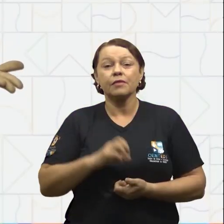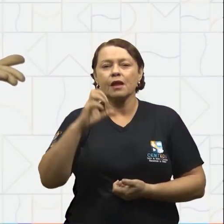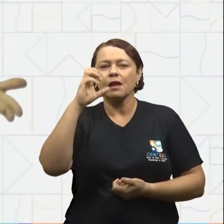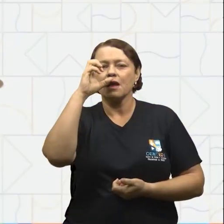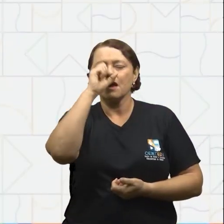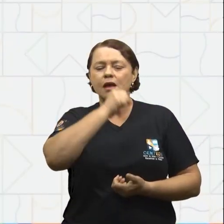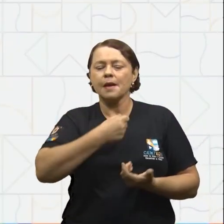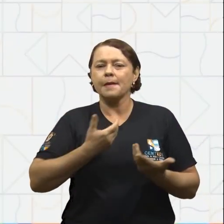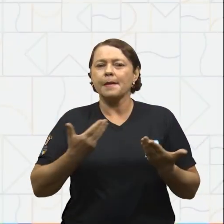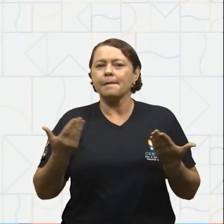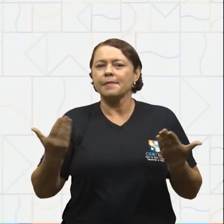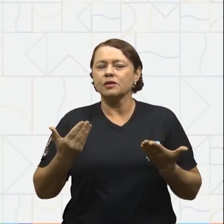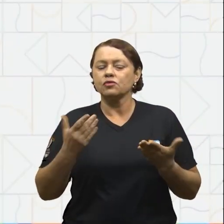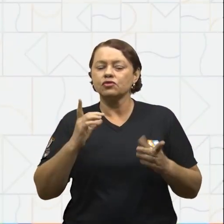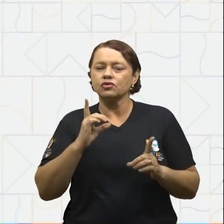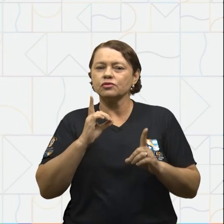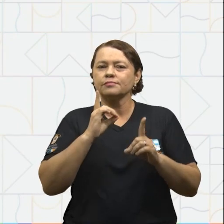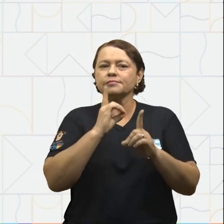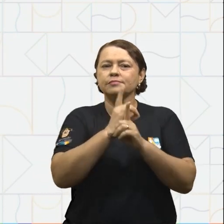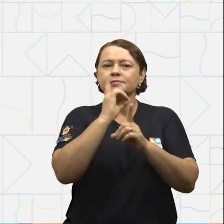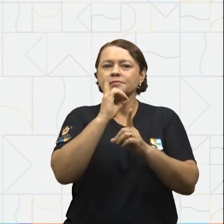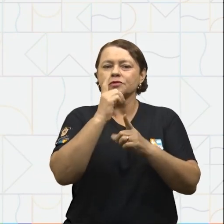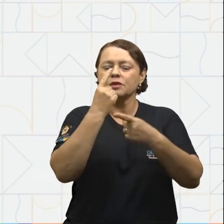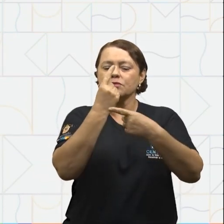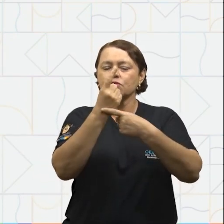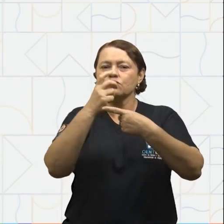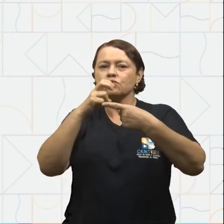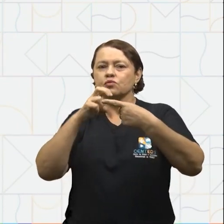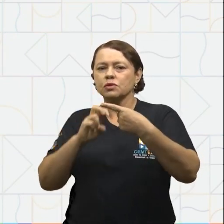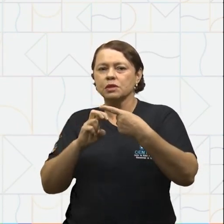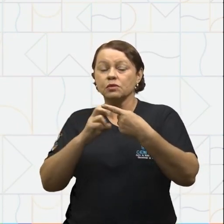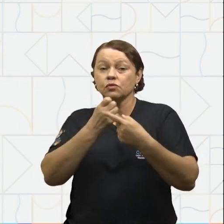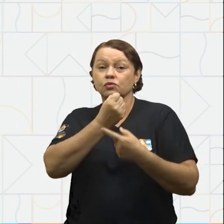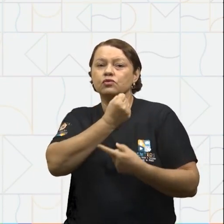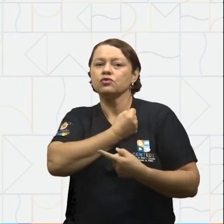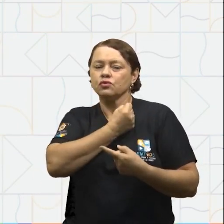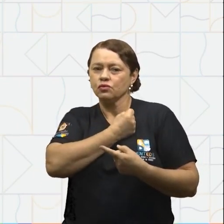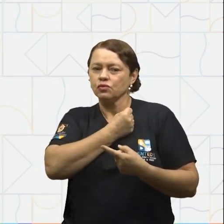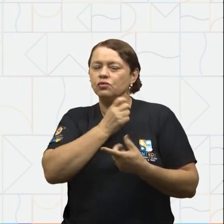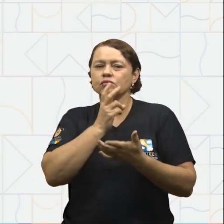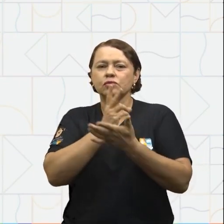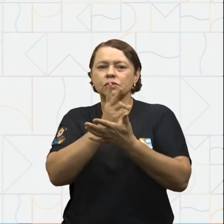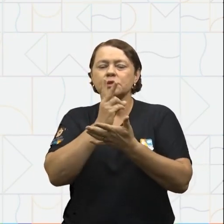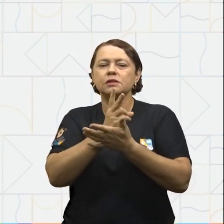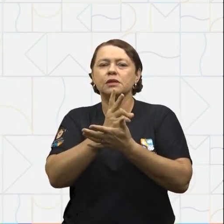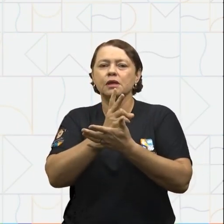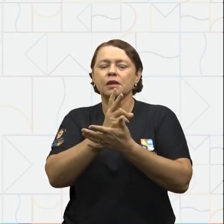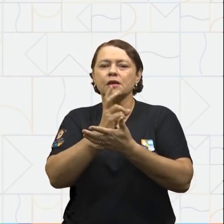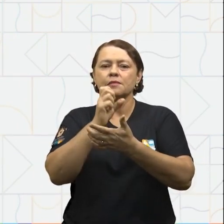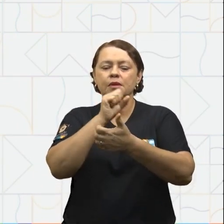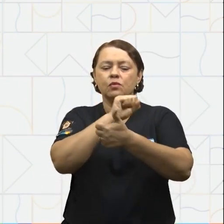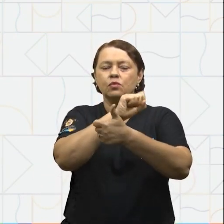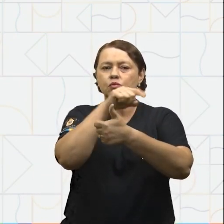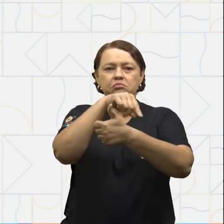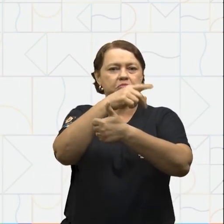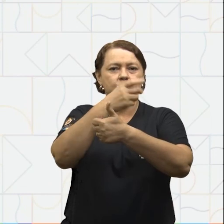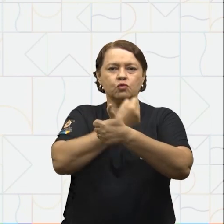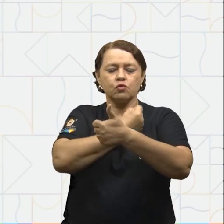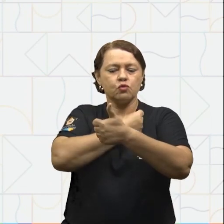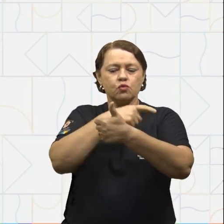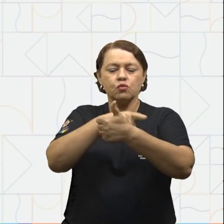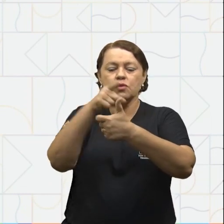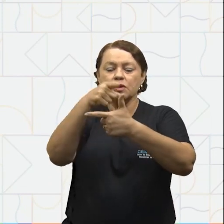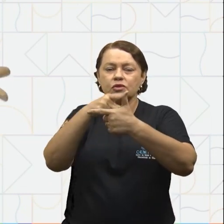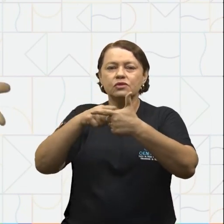Aprendemos hoje que para encontrarmos a quinta parte de um número, pegamos esse número e dividimos por